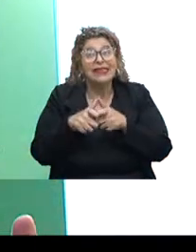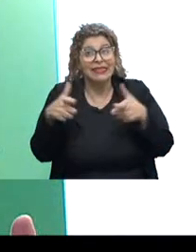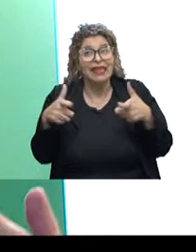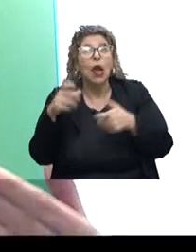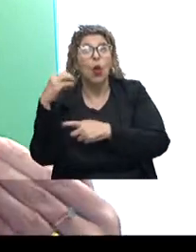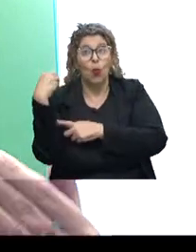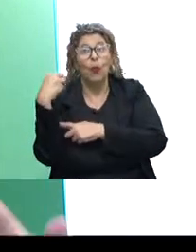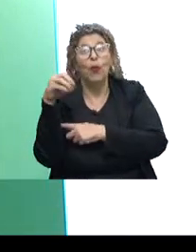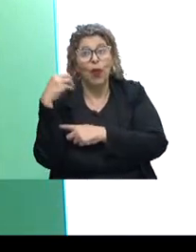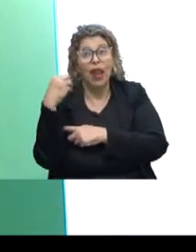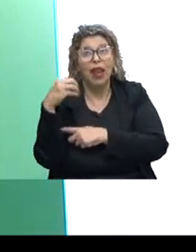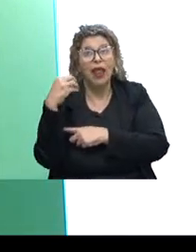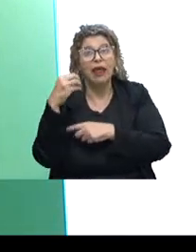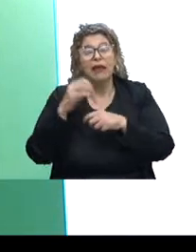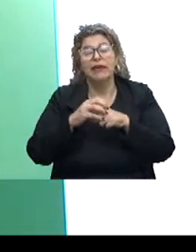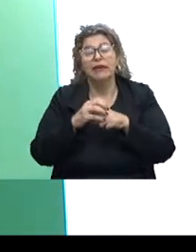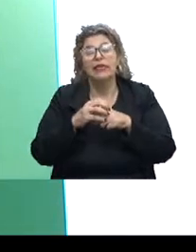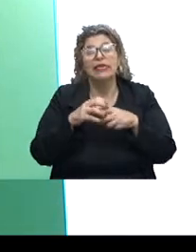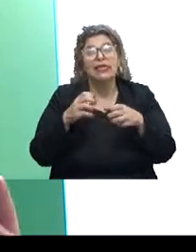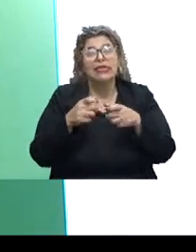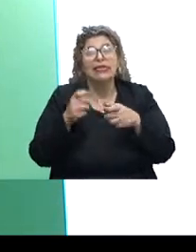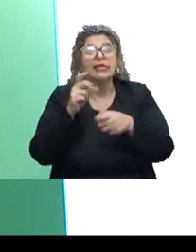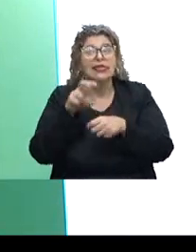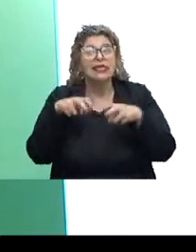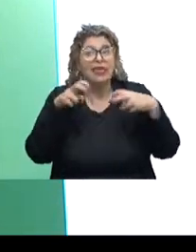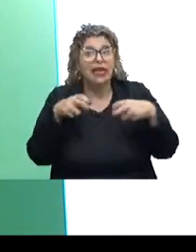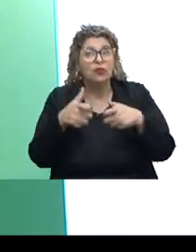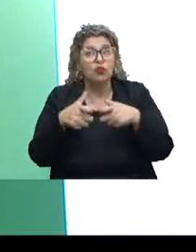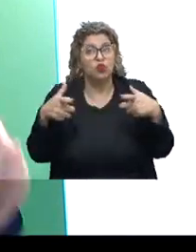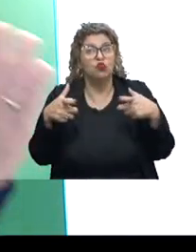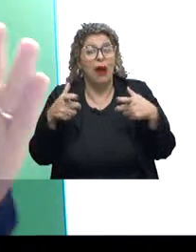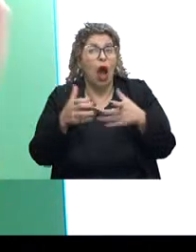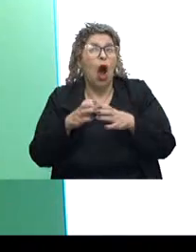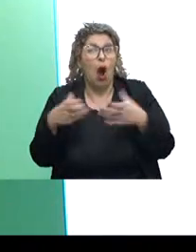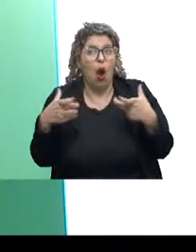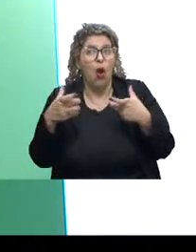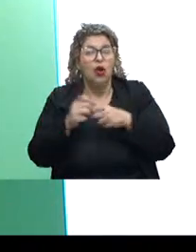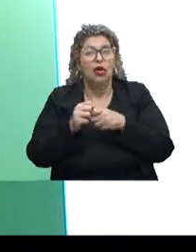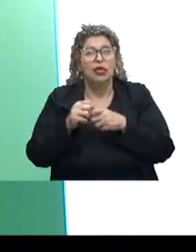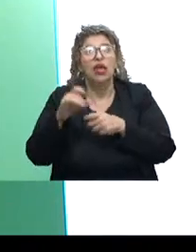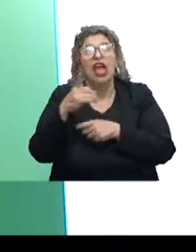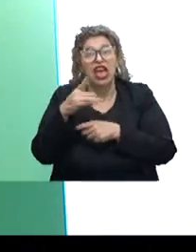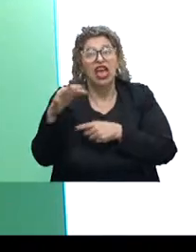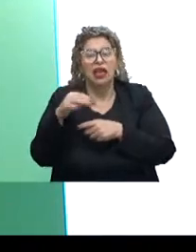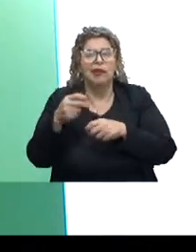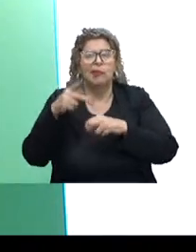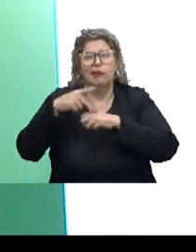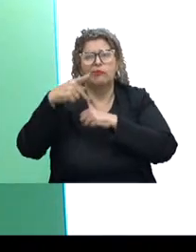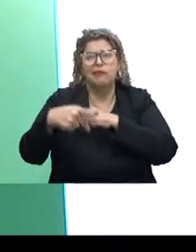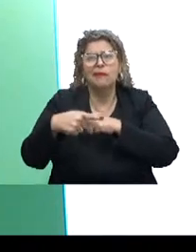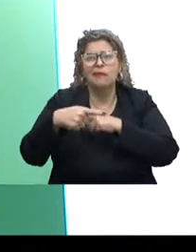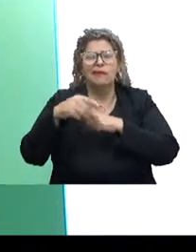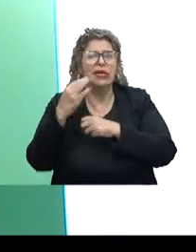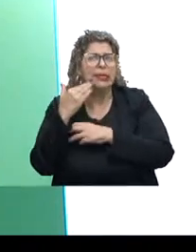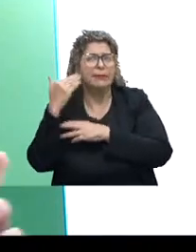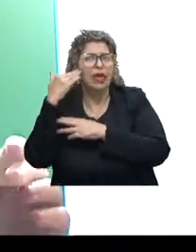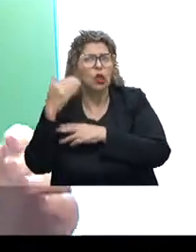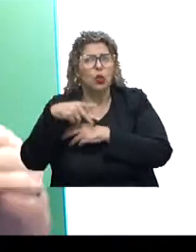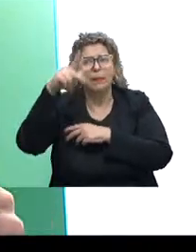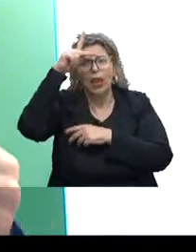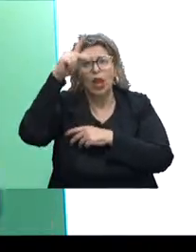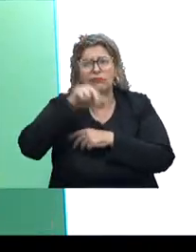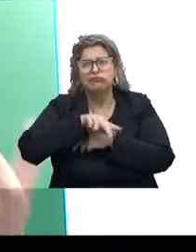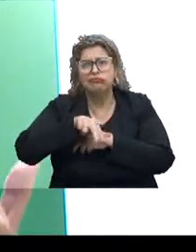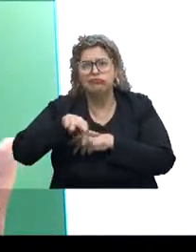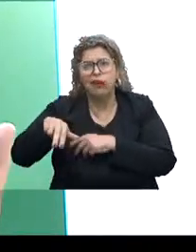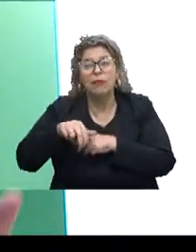se eu venho para Porto Alegre, se eu venho para grandes cidades de grande porte, grandes eixos, Passo Fundo, Santa Maria, Pelotas,